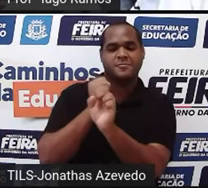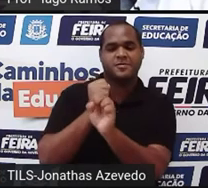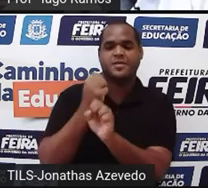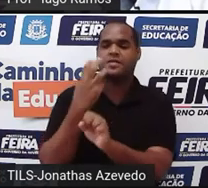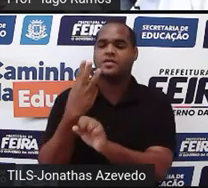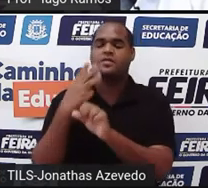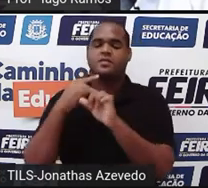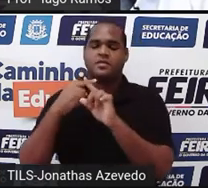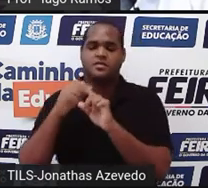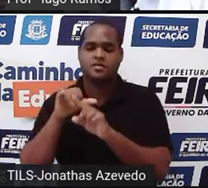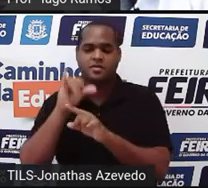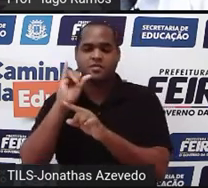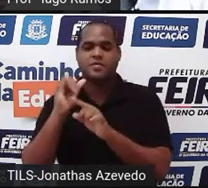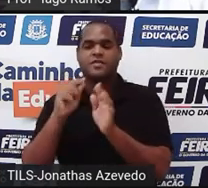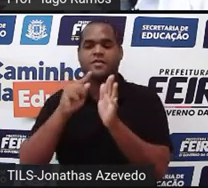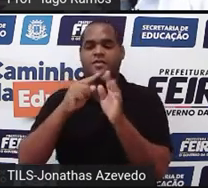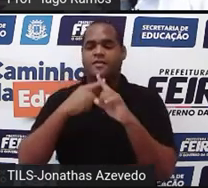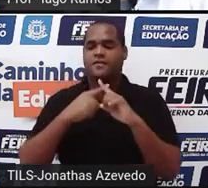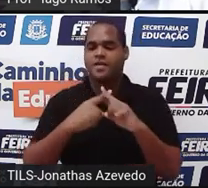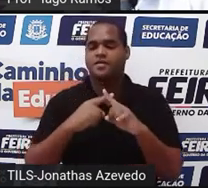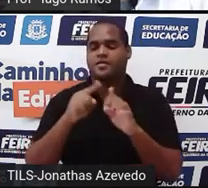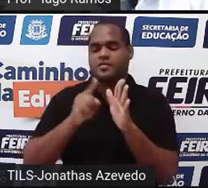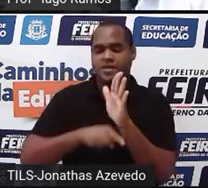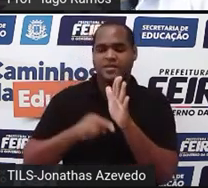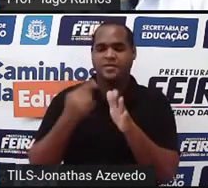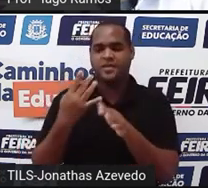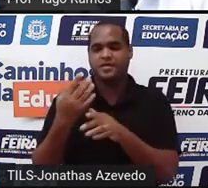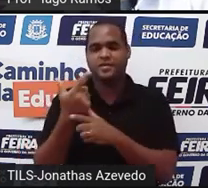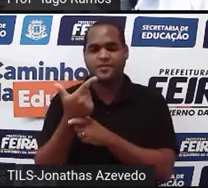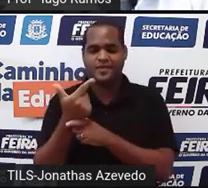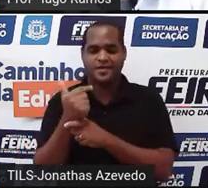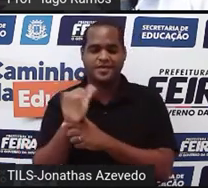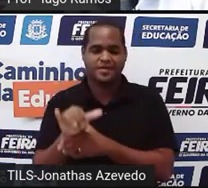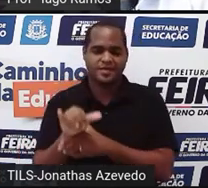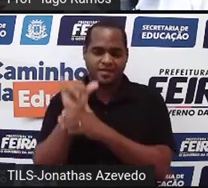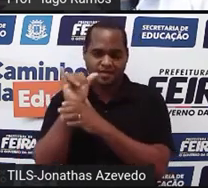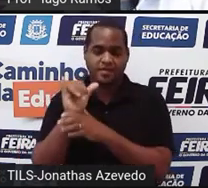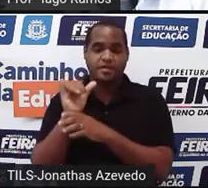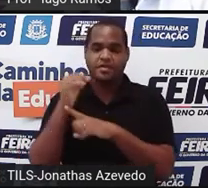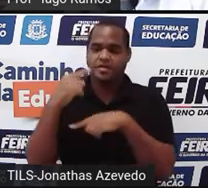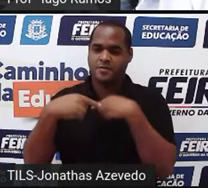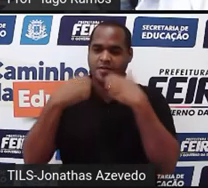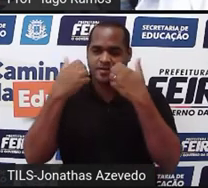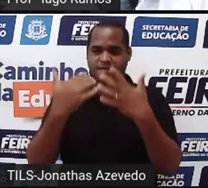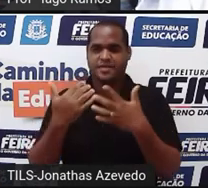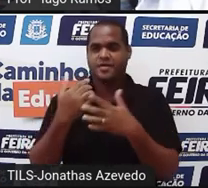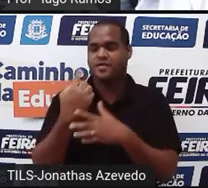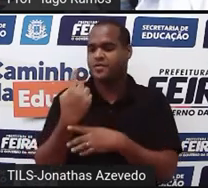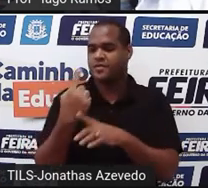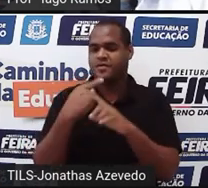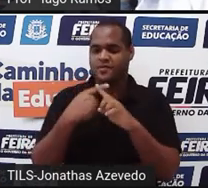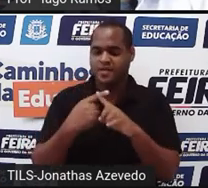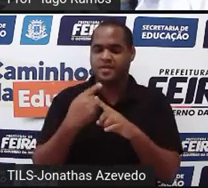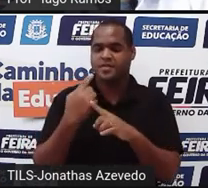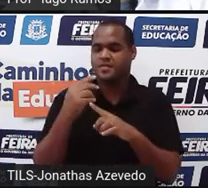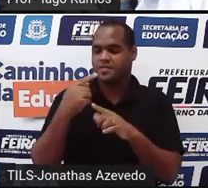3y vezes menos 4 é menos 12y e depois 1 vezes menos 4